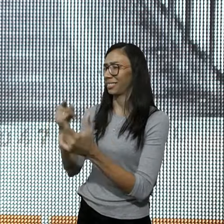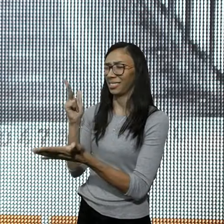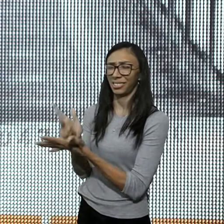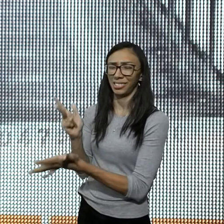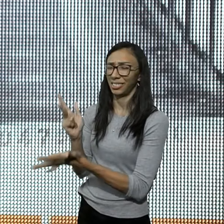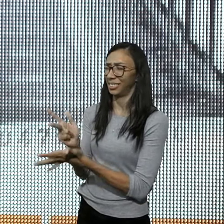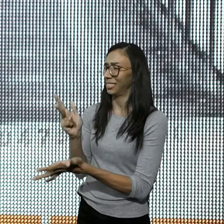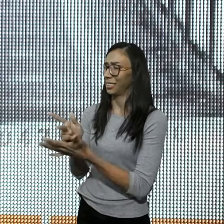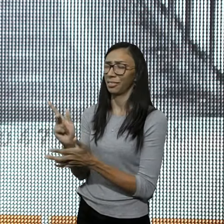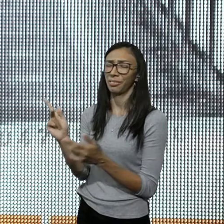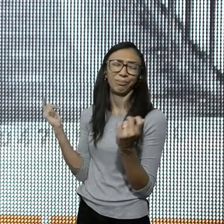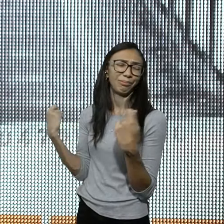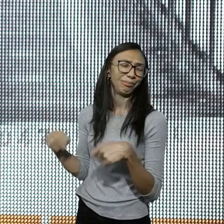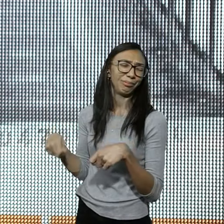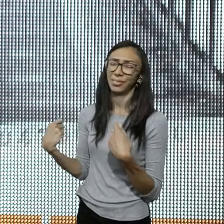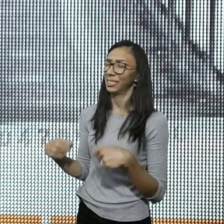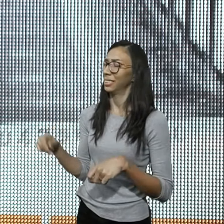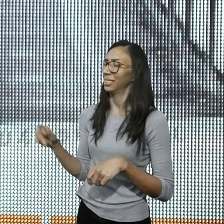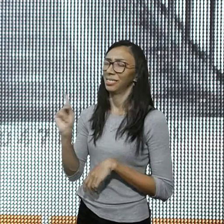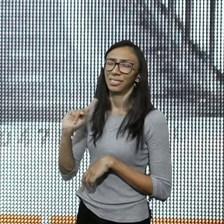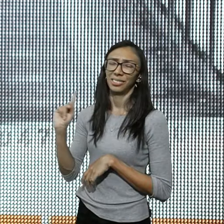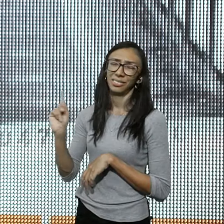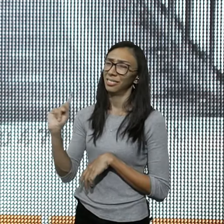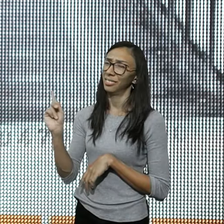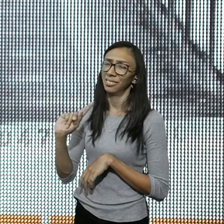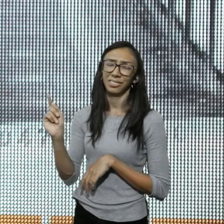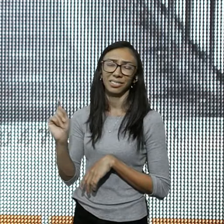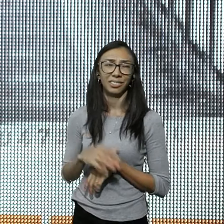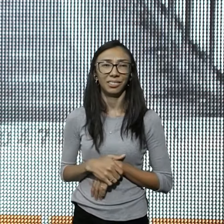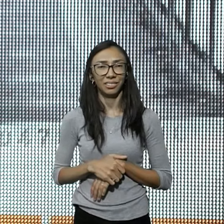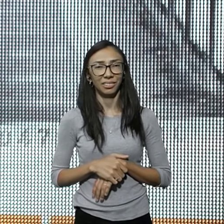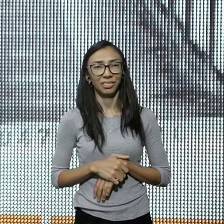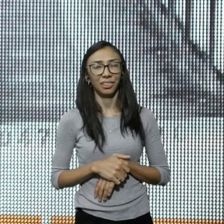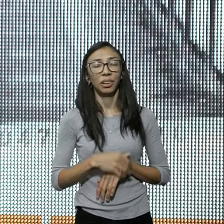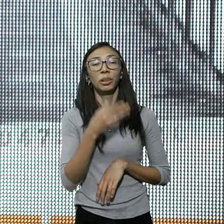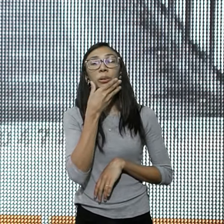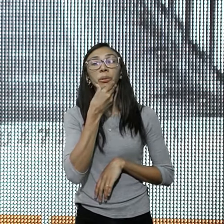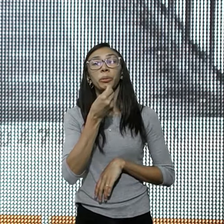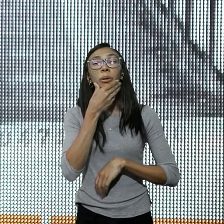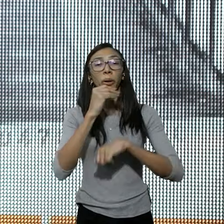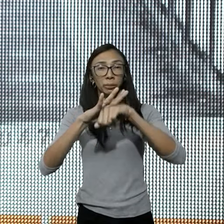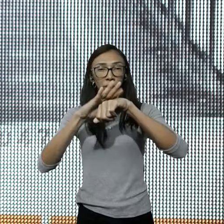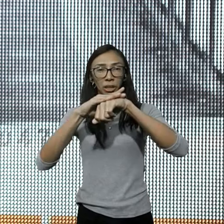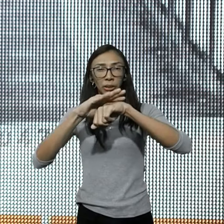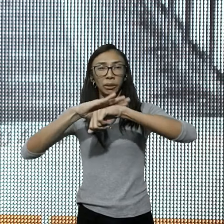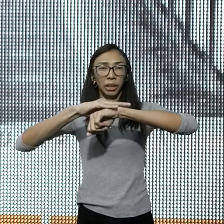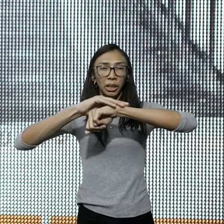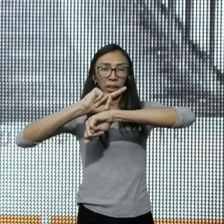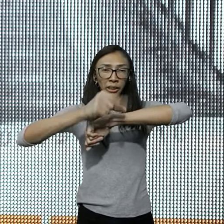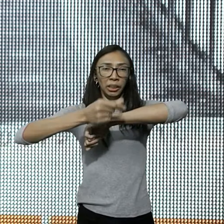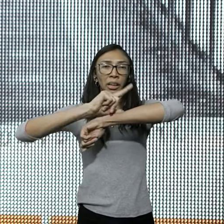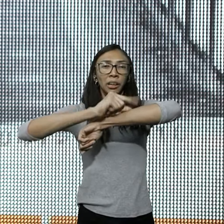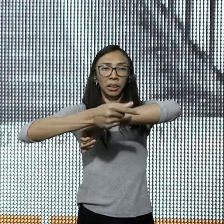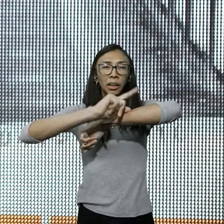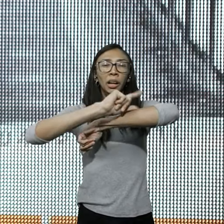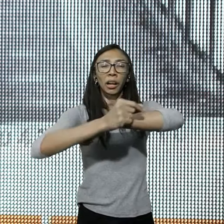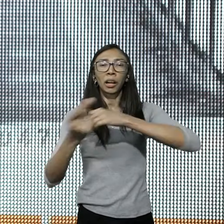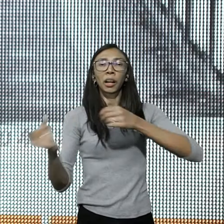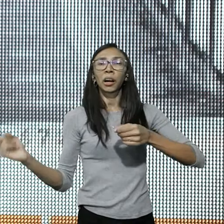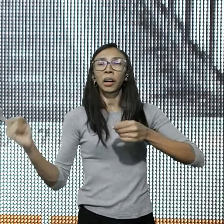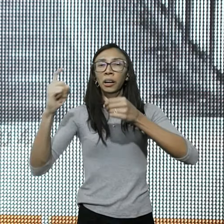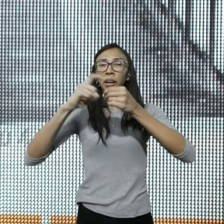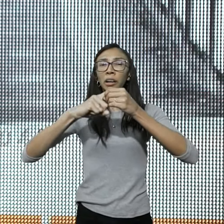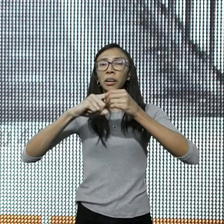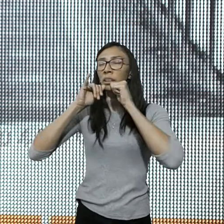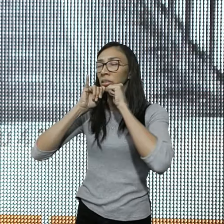lugar, mais profundo, para se tornar um discípulo, o fato, desse homem, ter decidido voltar, provavelmente, causou, causou uma